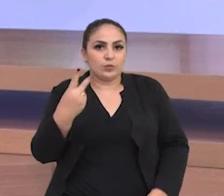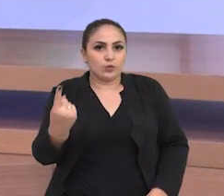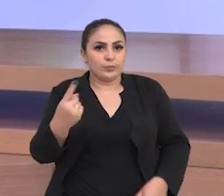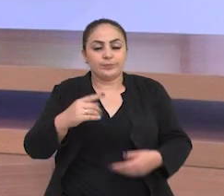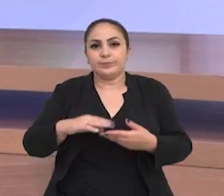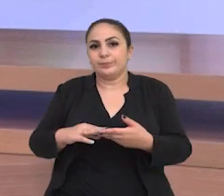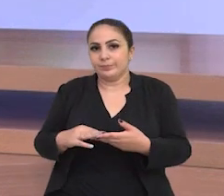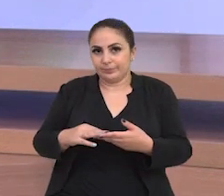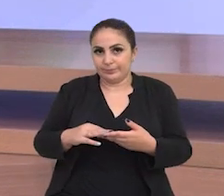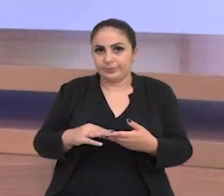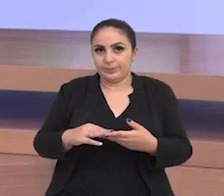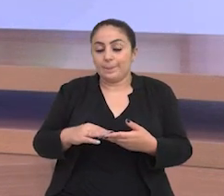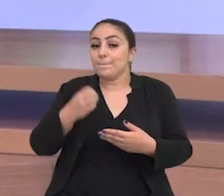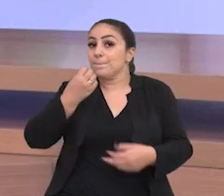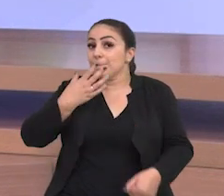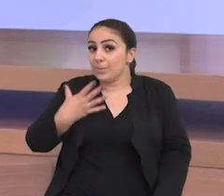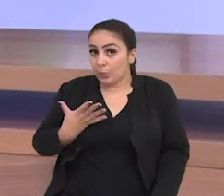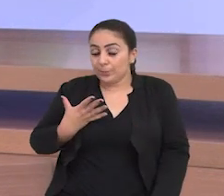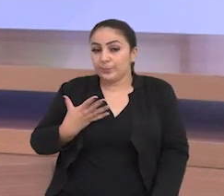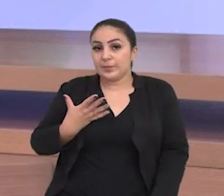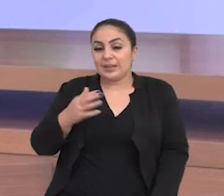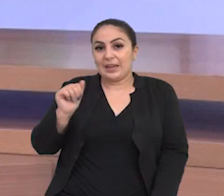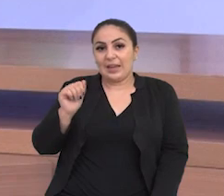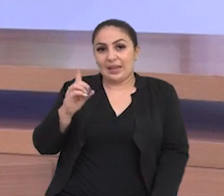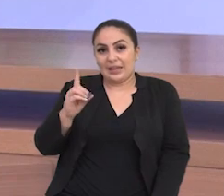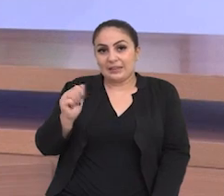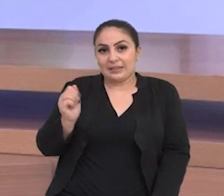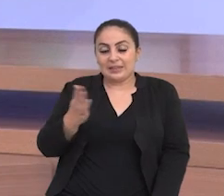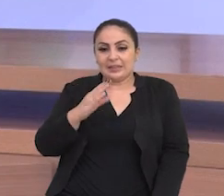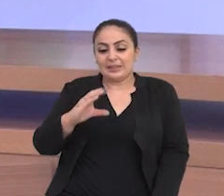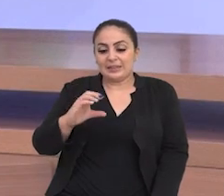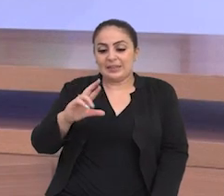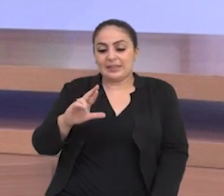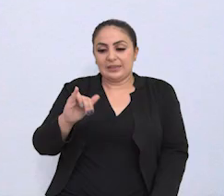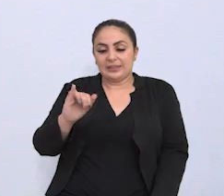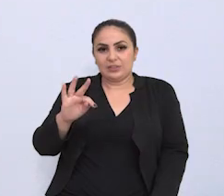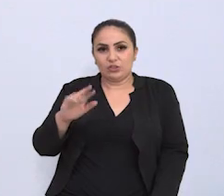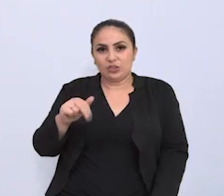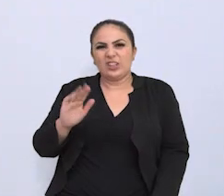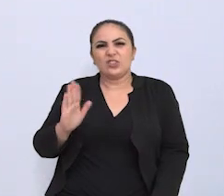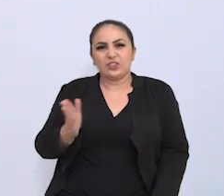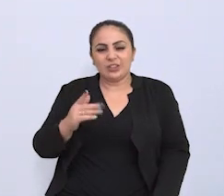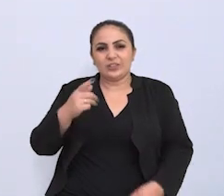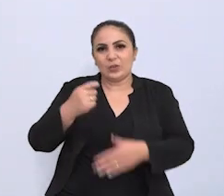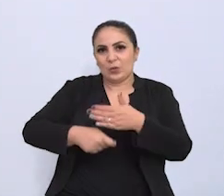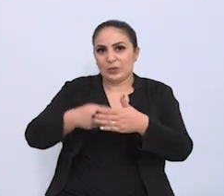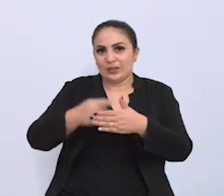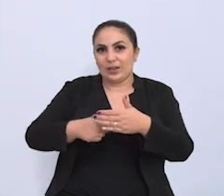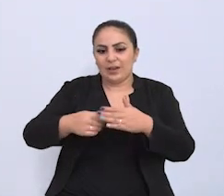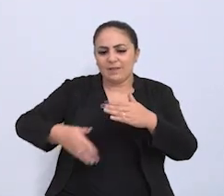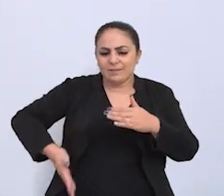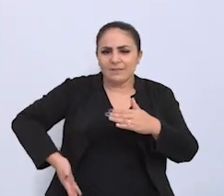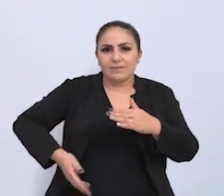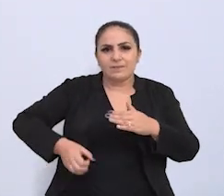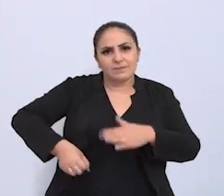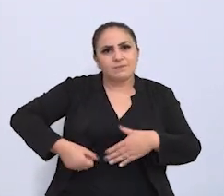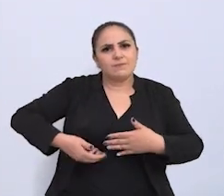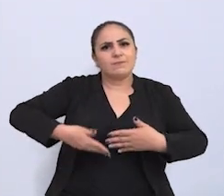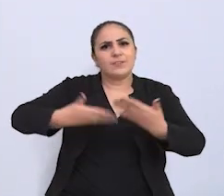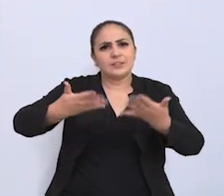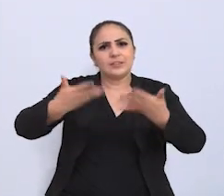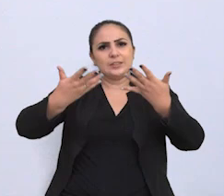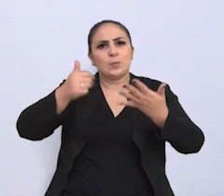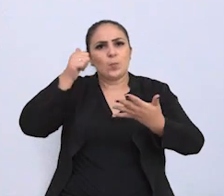2021? Bom Ada Cristina já tinha o seu lema Avante Mulher